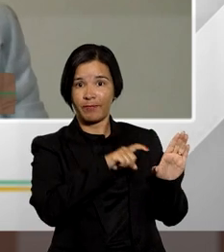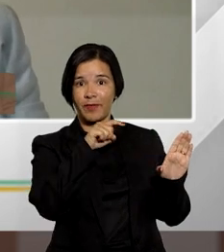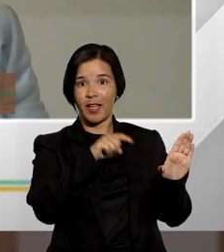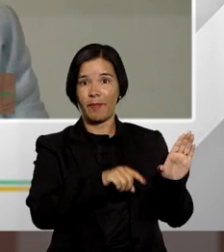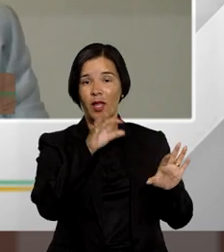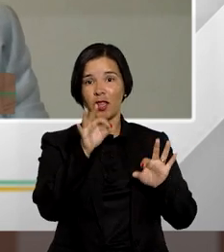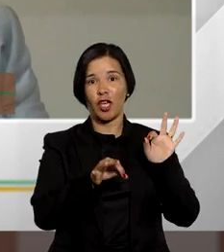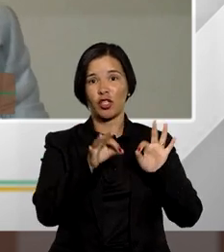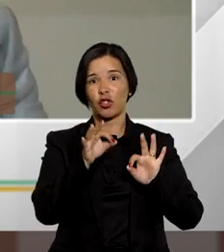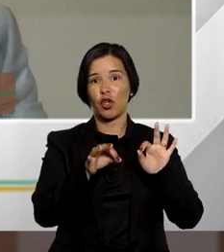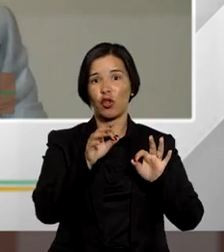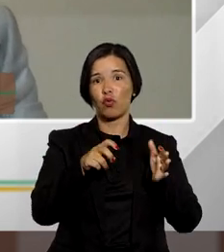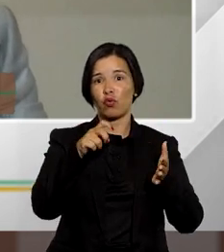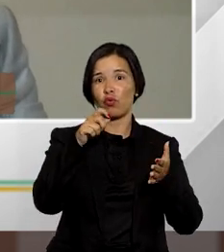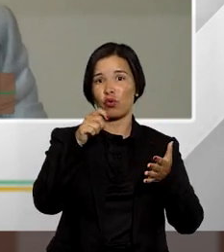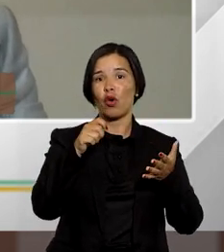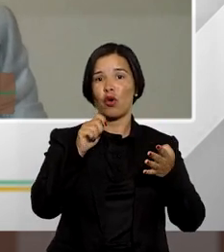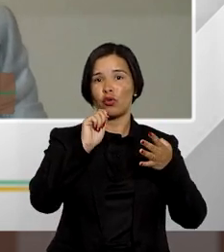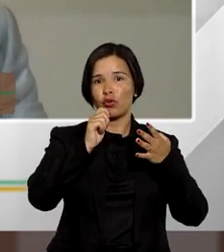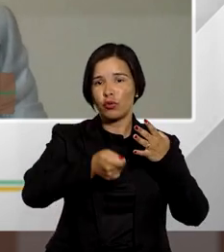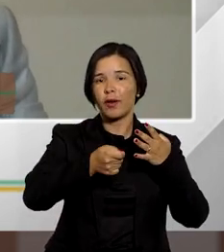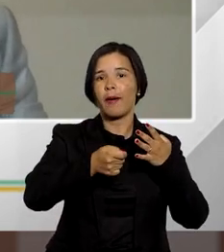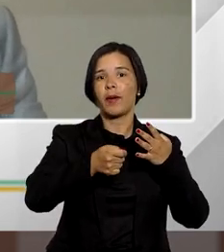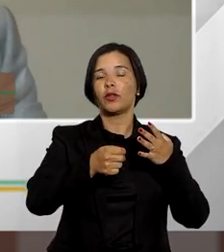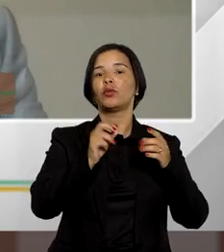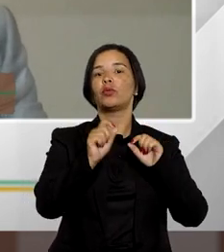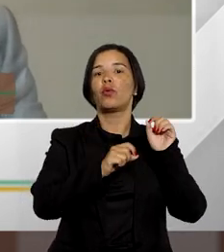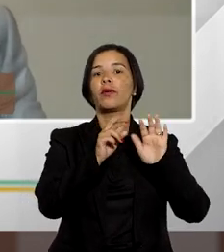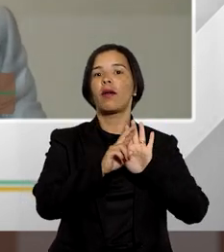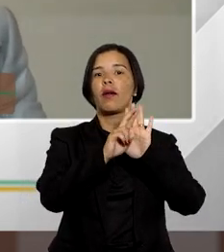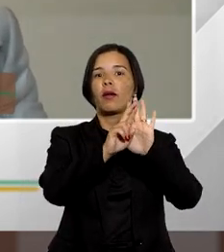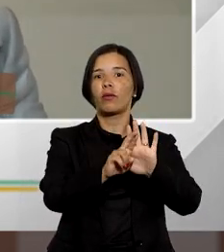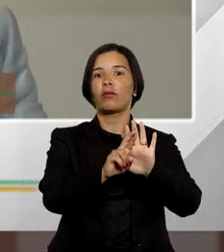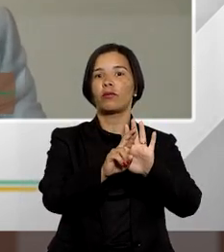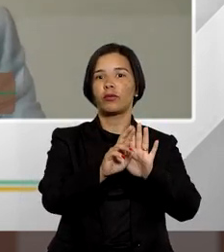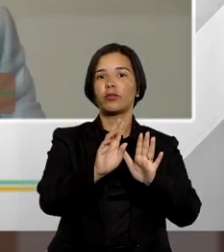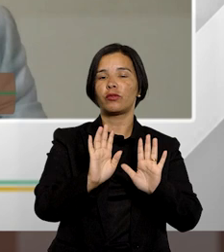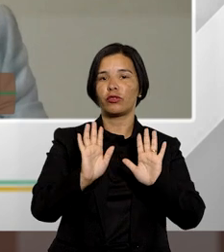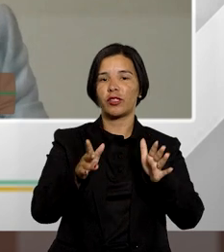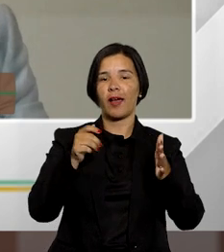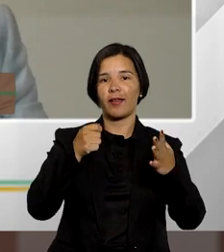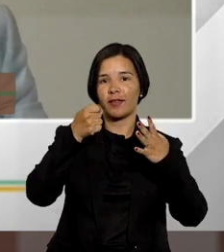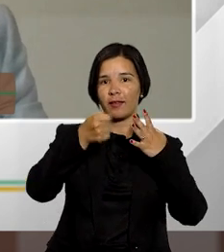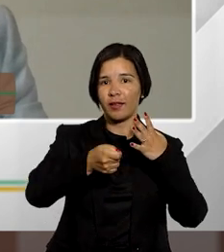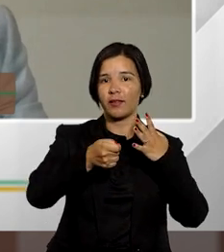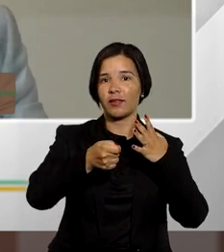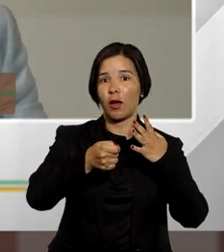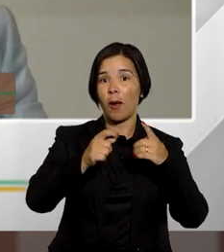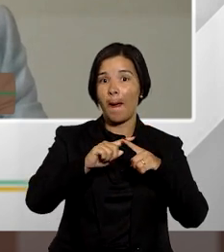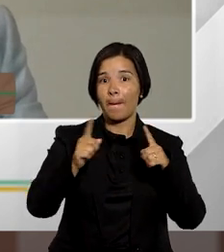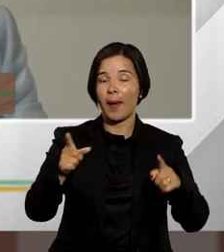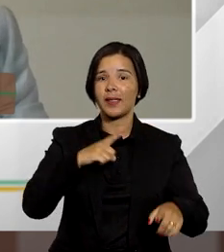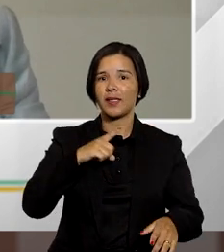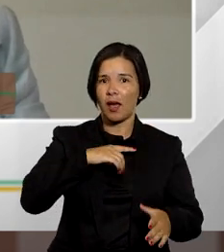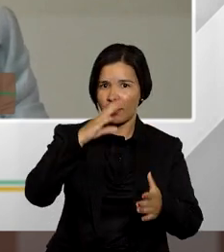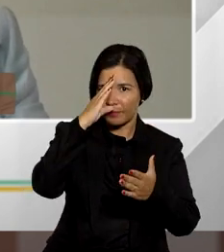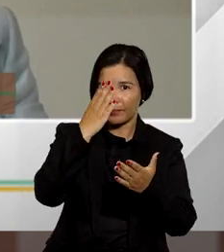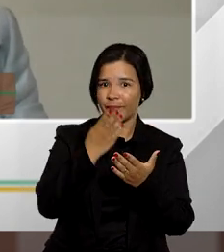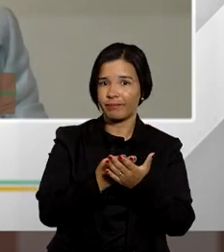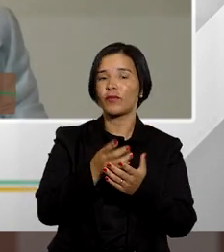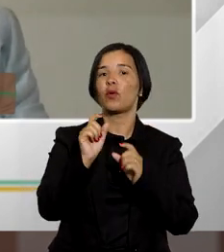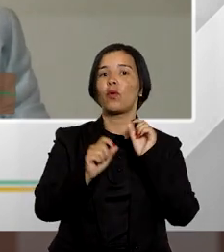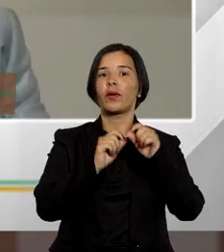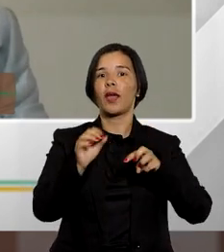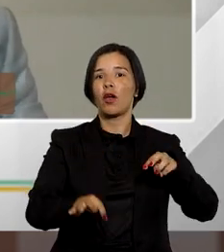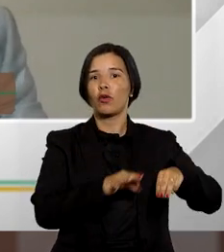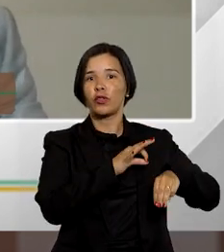agora do julgamento no âmbito do Supremo Tribunal Federal do recurso que empurra nessa decisão mas temos a plena convicção de que